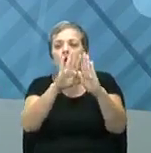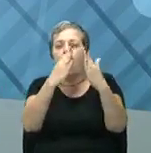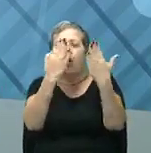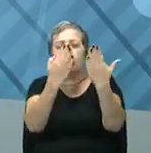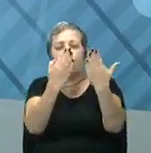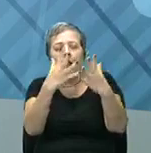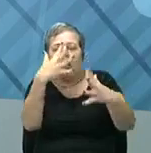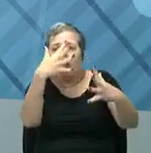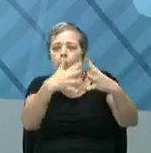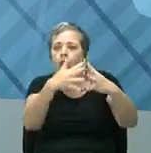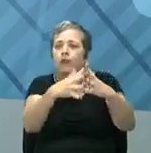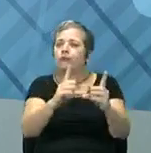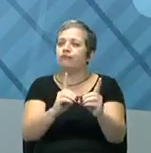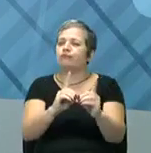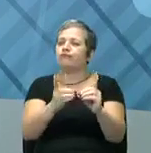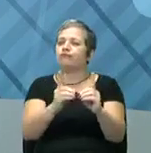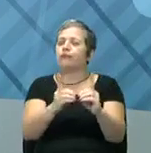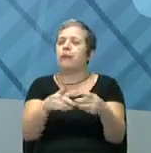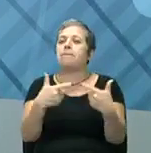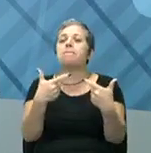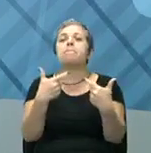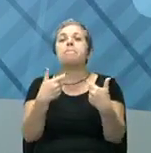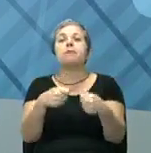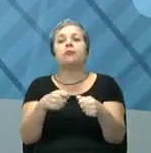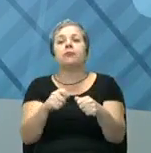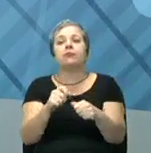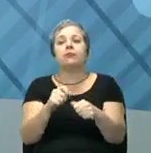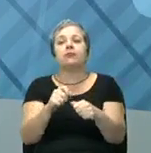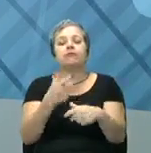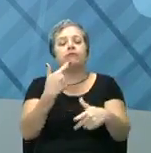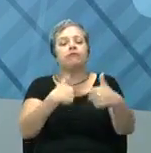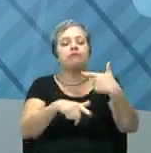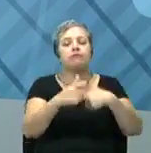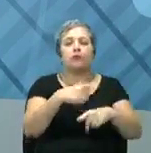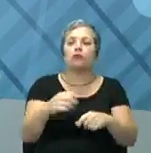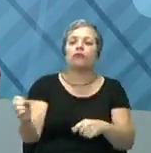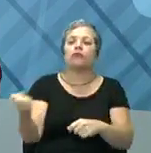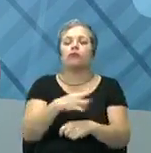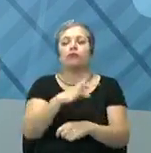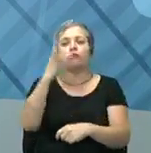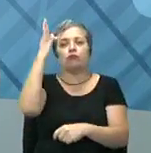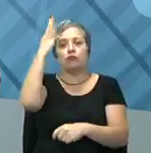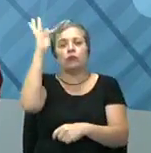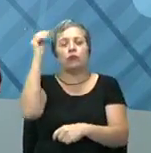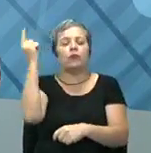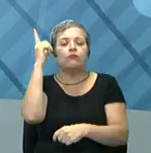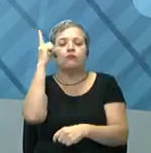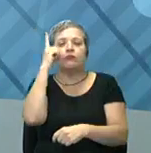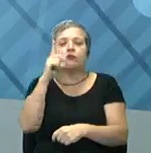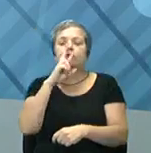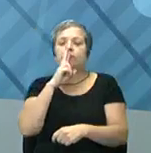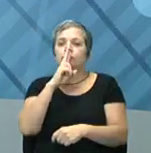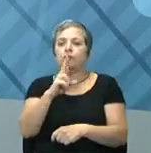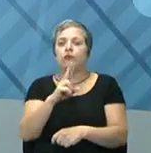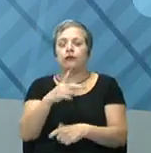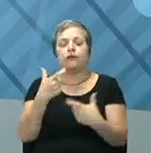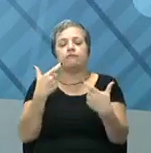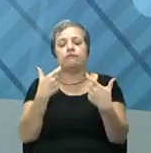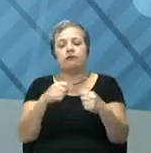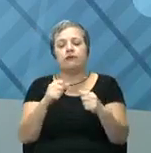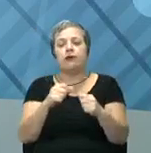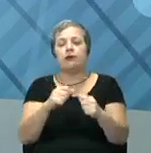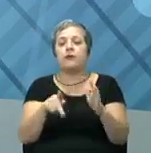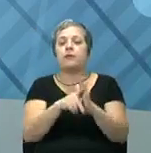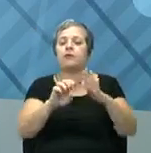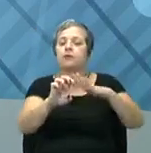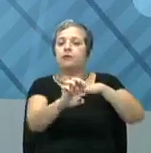complexo, dinâmico. E precisamos, então, quê? Trabalhar com novas teorias para conseguir responder às necessidades da